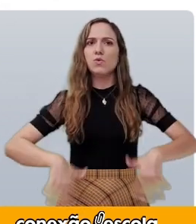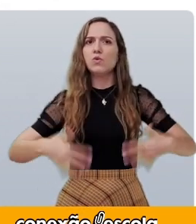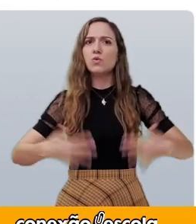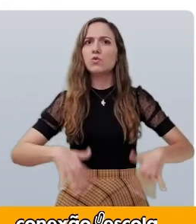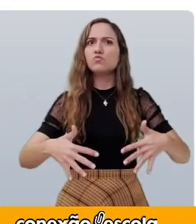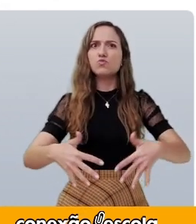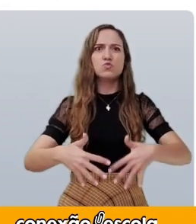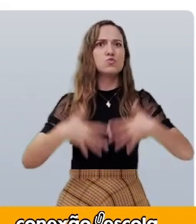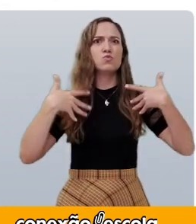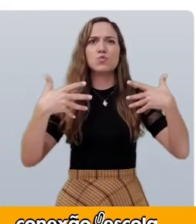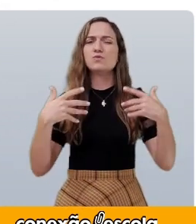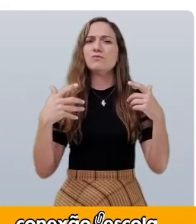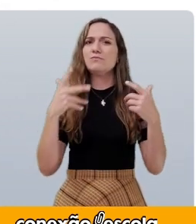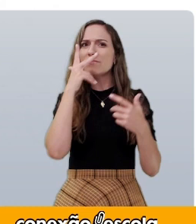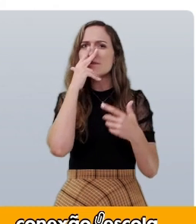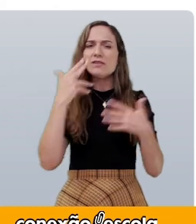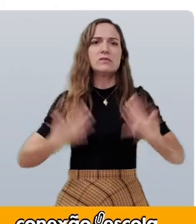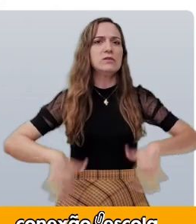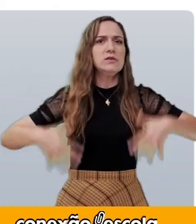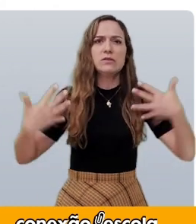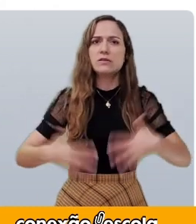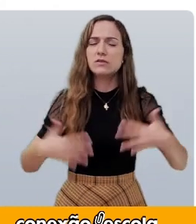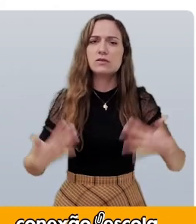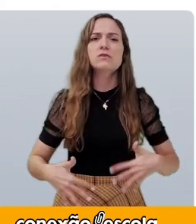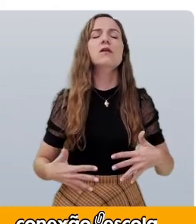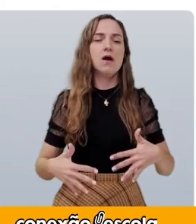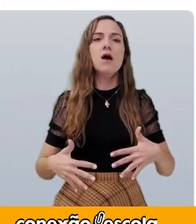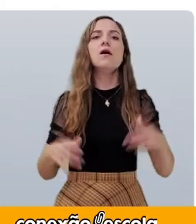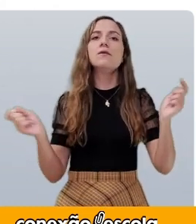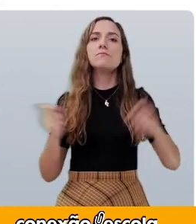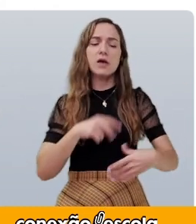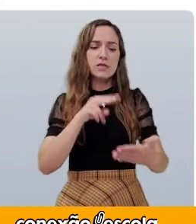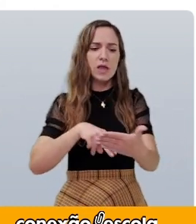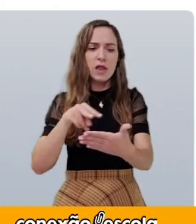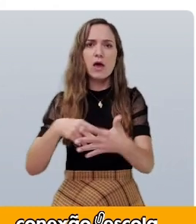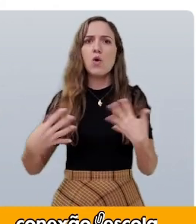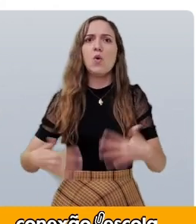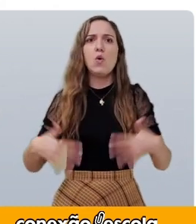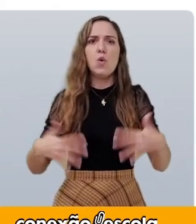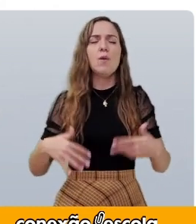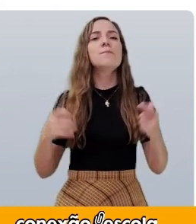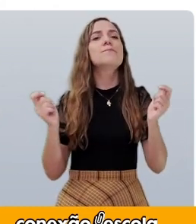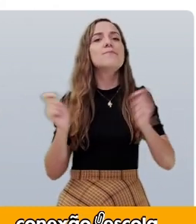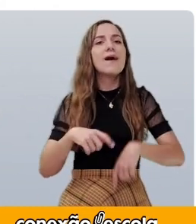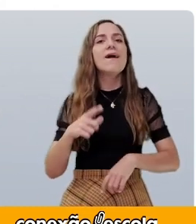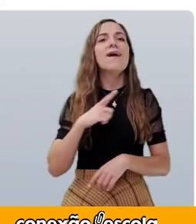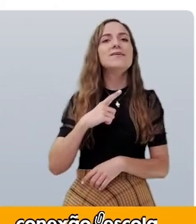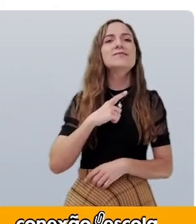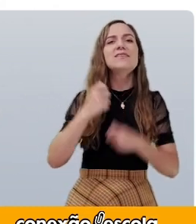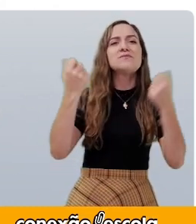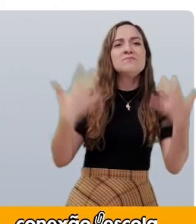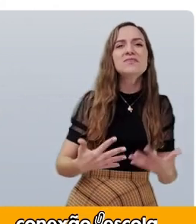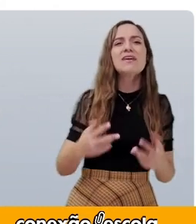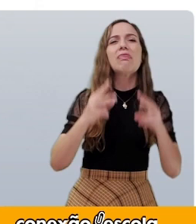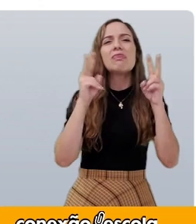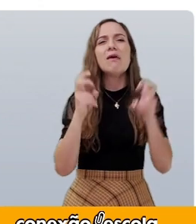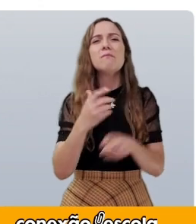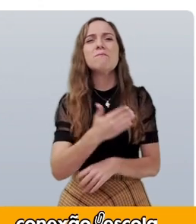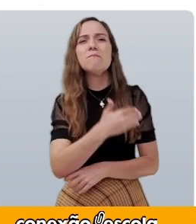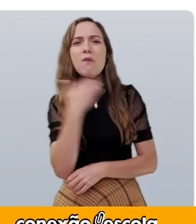com a sensação de medo. Normalmente, são contos que envolvem morte,